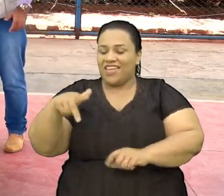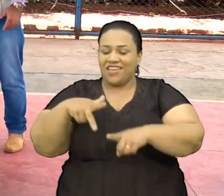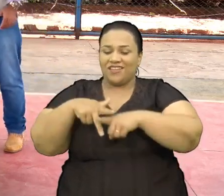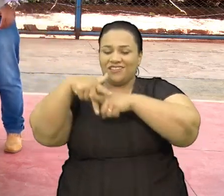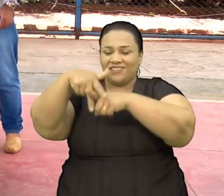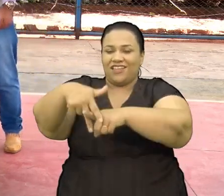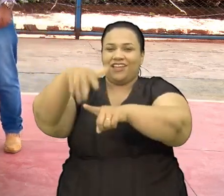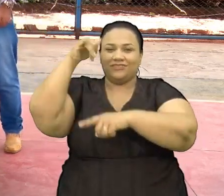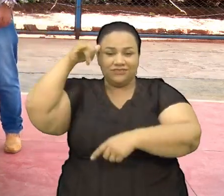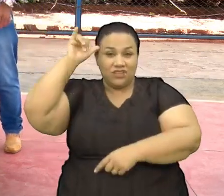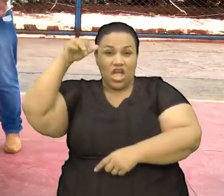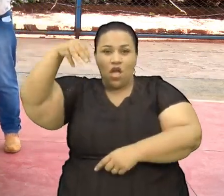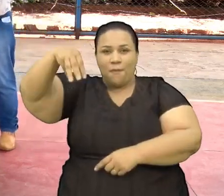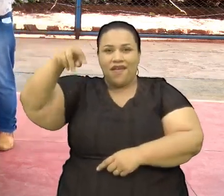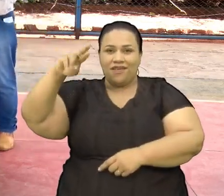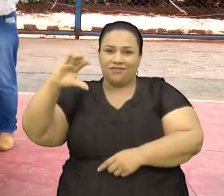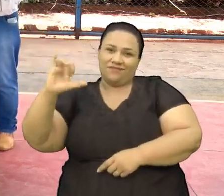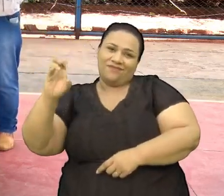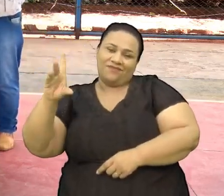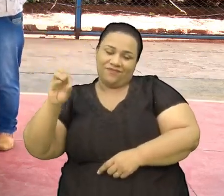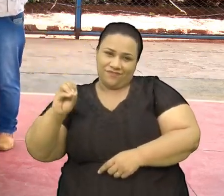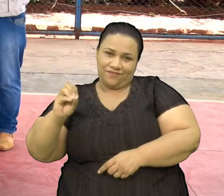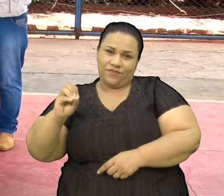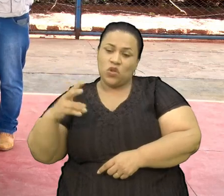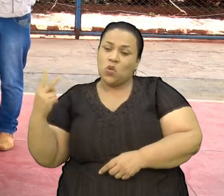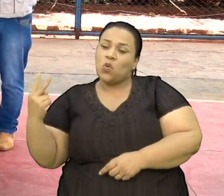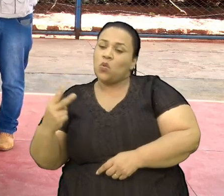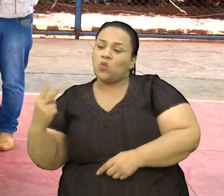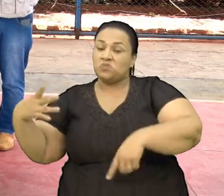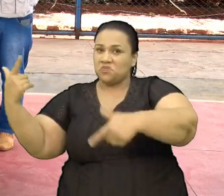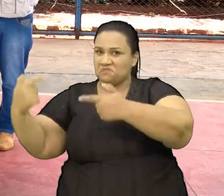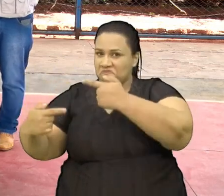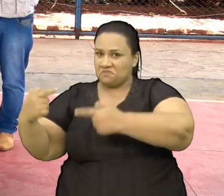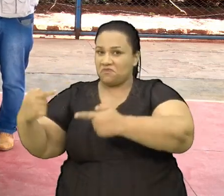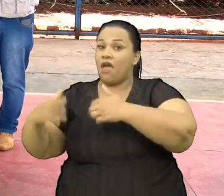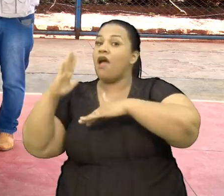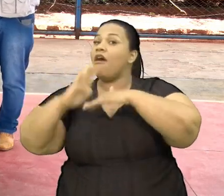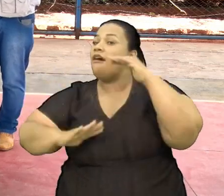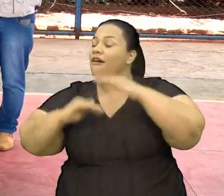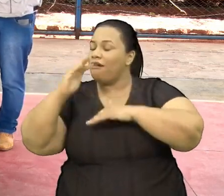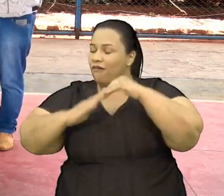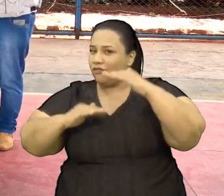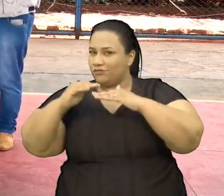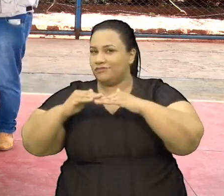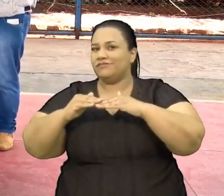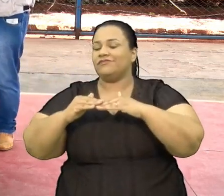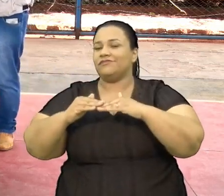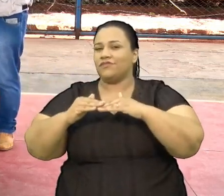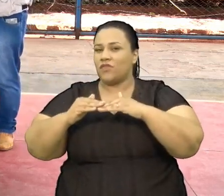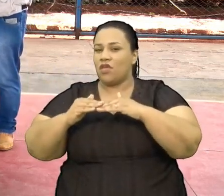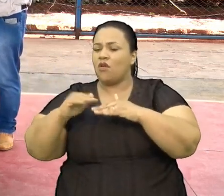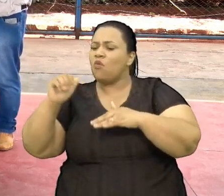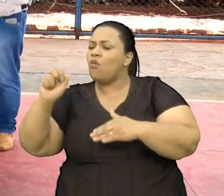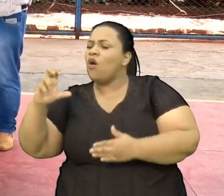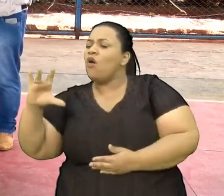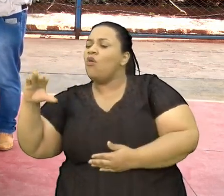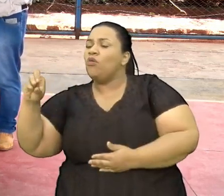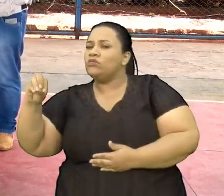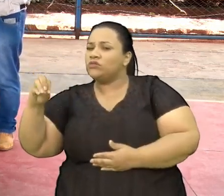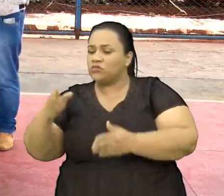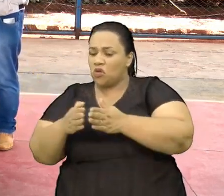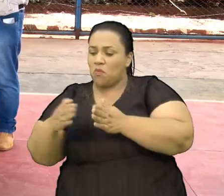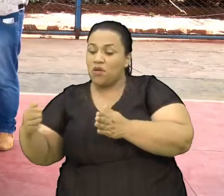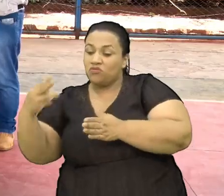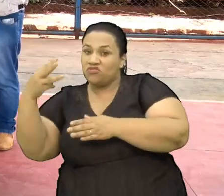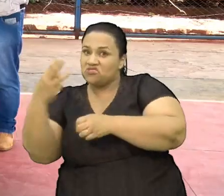O Marcelo Os dois São competidores Profissionais O Alcindo Desde 3